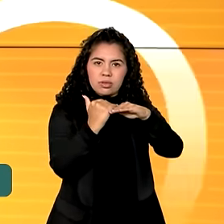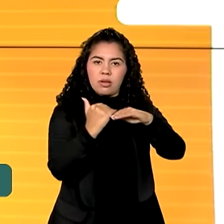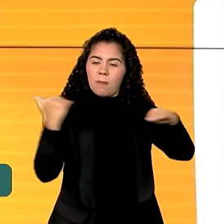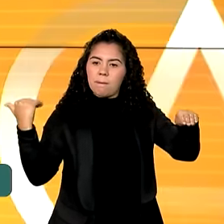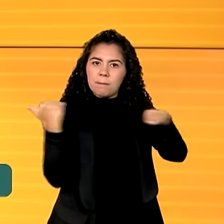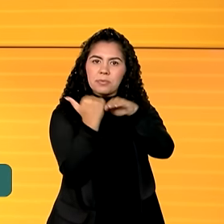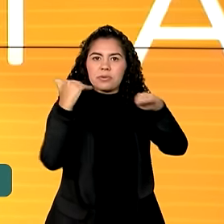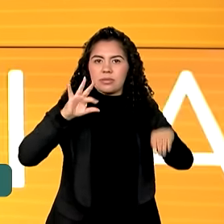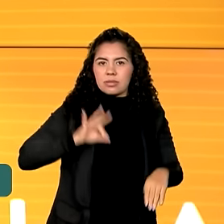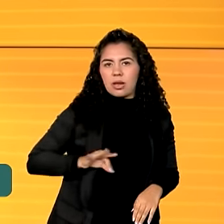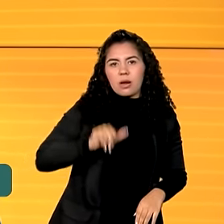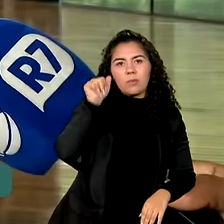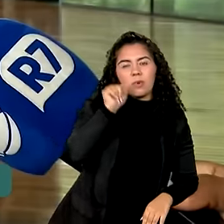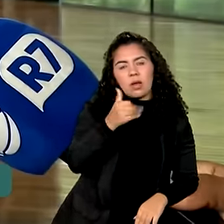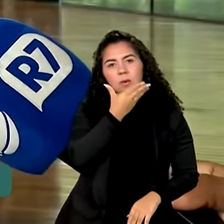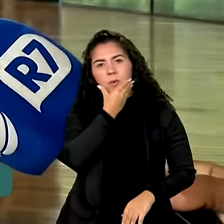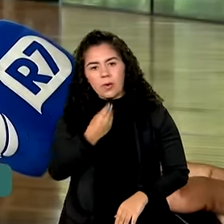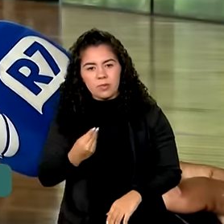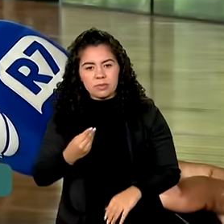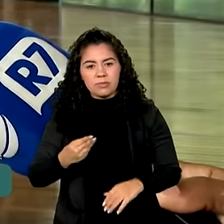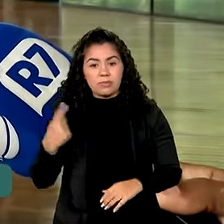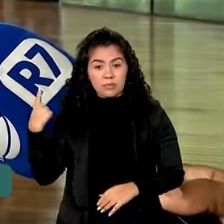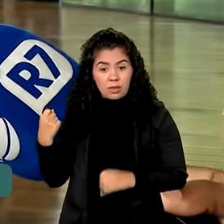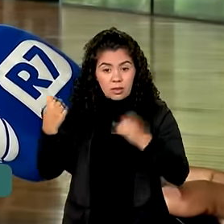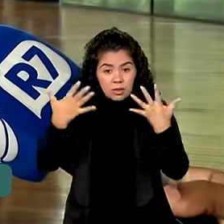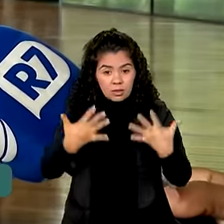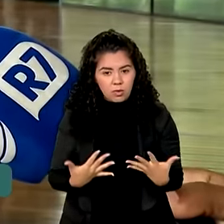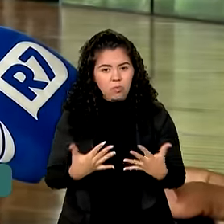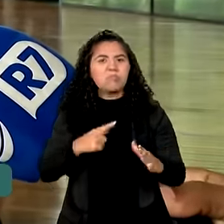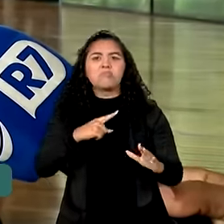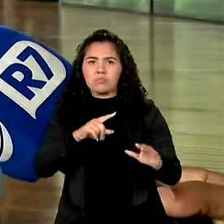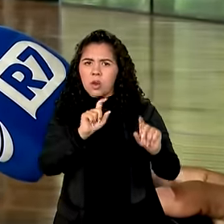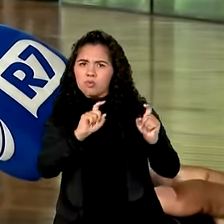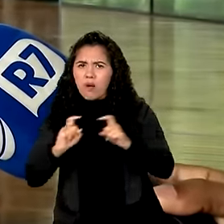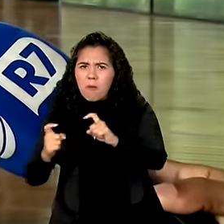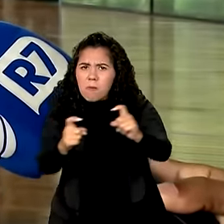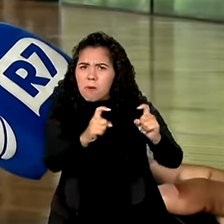exercem a mesma função. Foi bastante positivo.